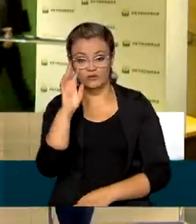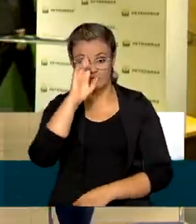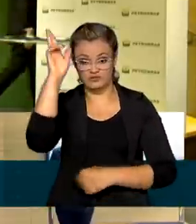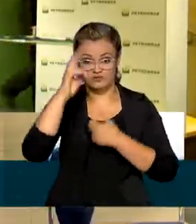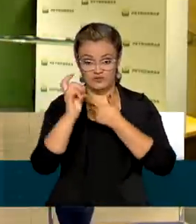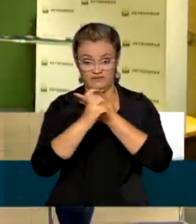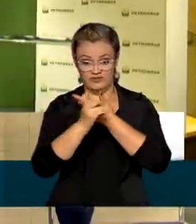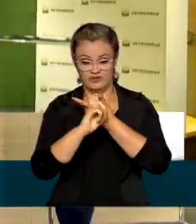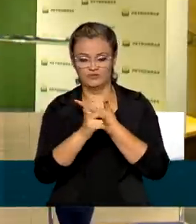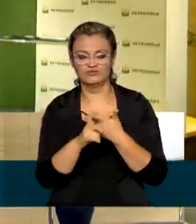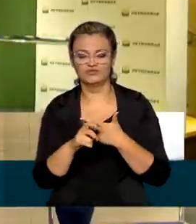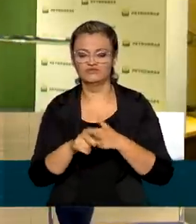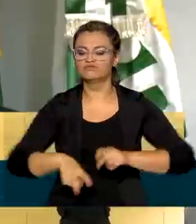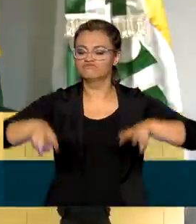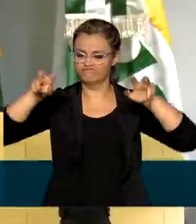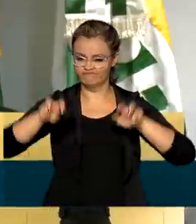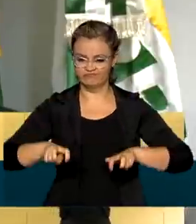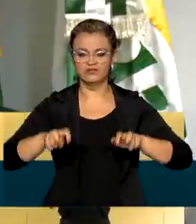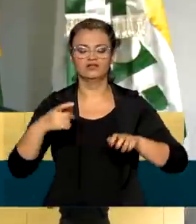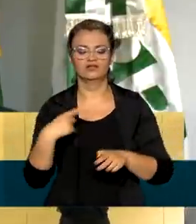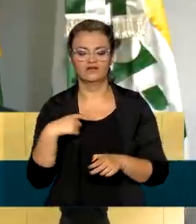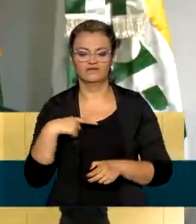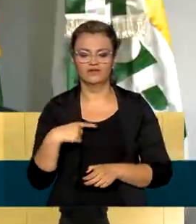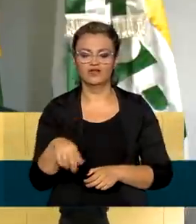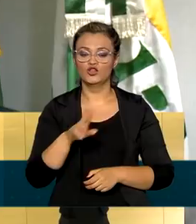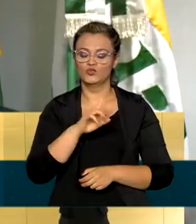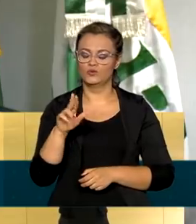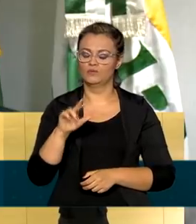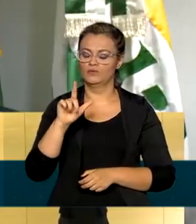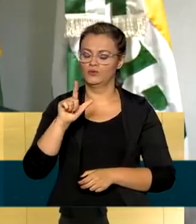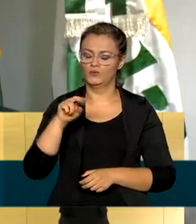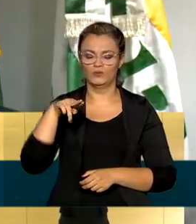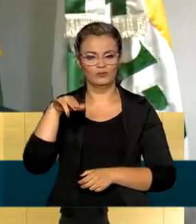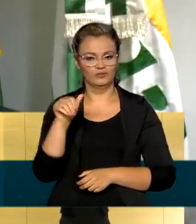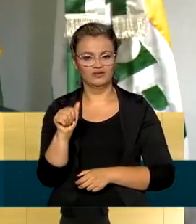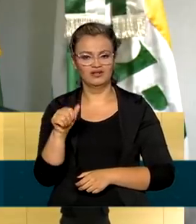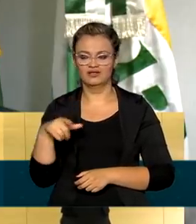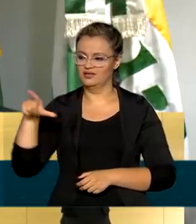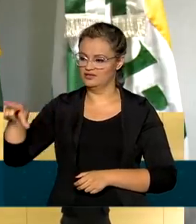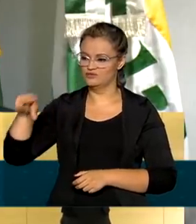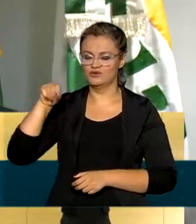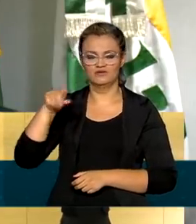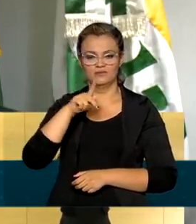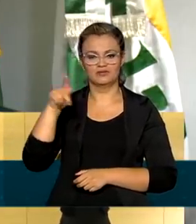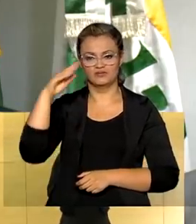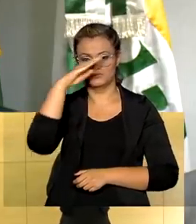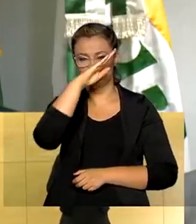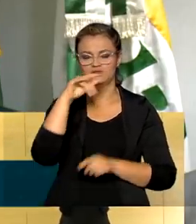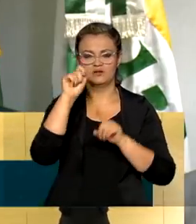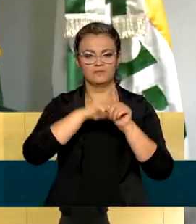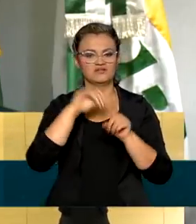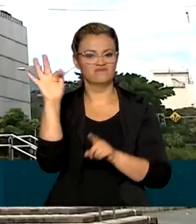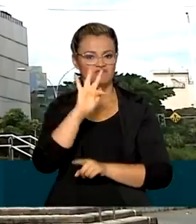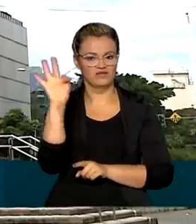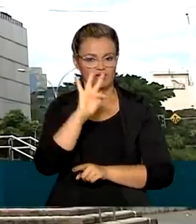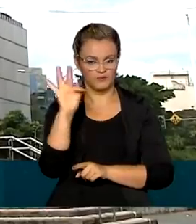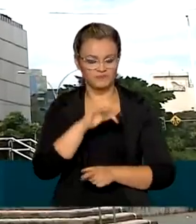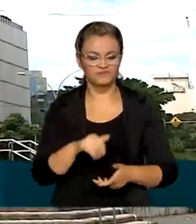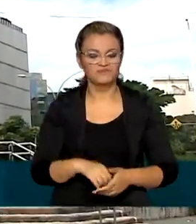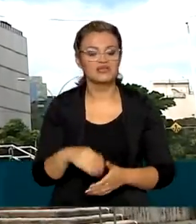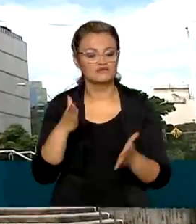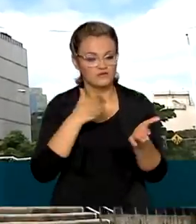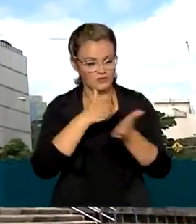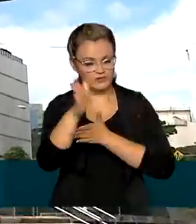da companhia também foi empoçada. O nome de Luna foi indicado pelo presidente Jair Bolsonaro em fevereiro e